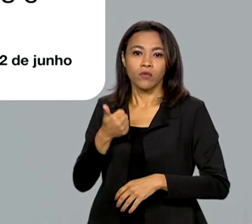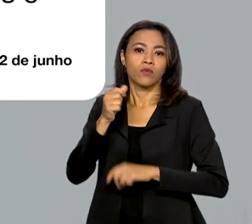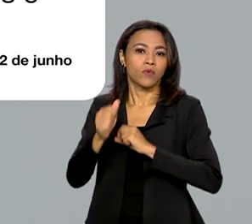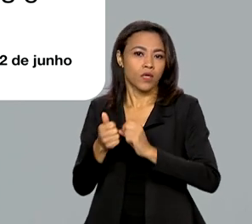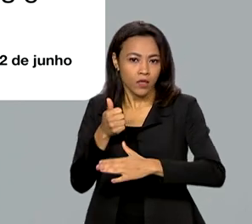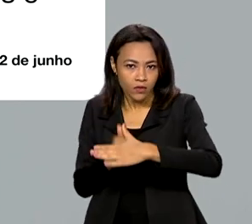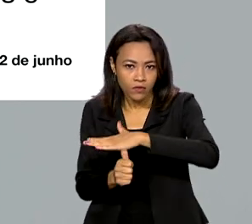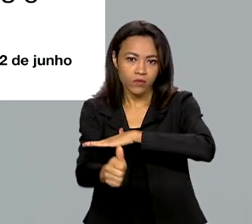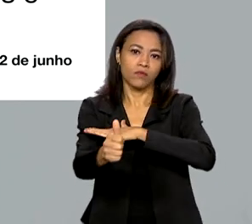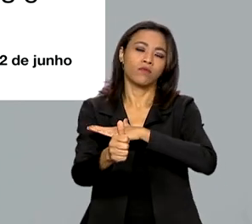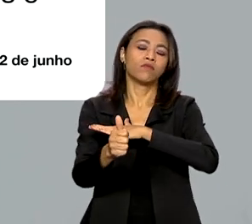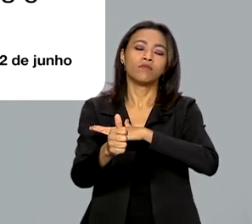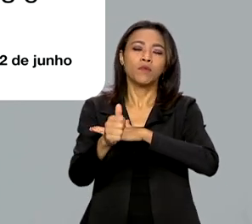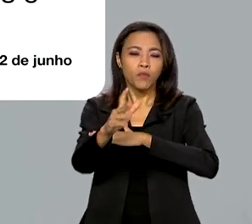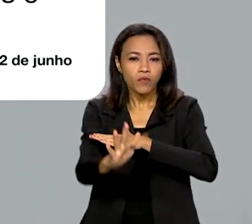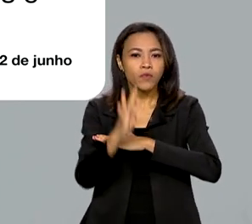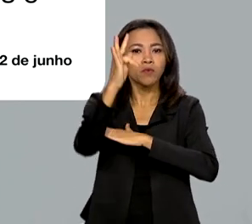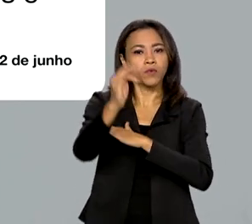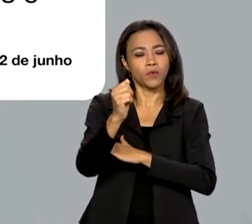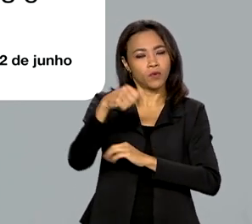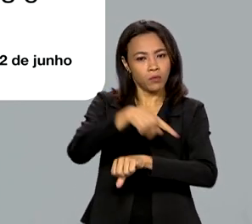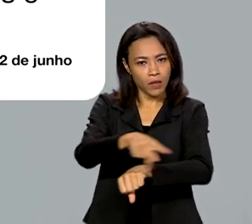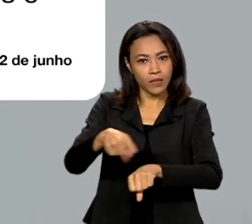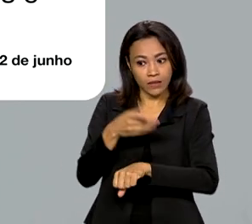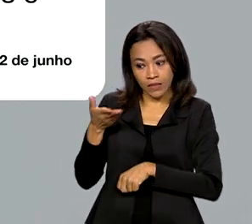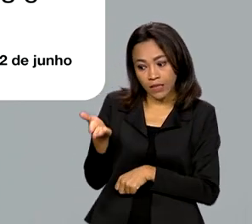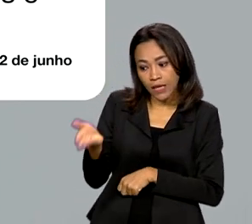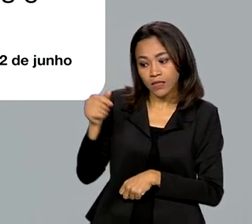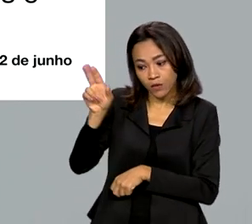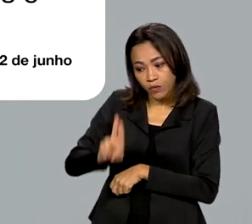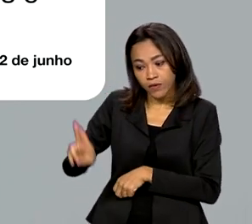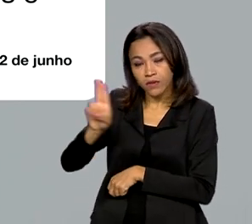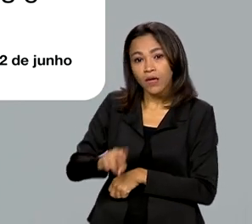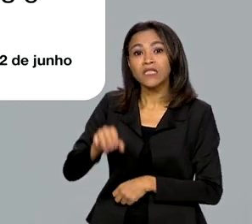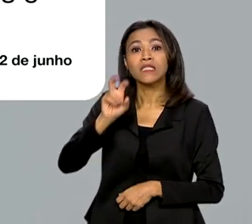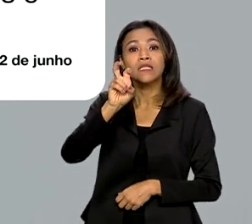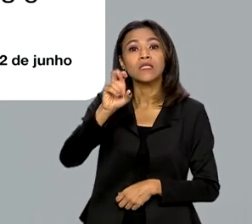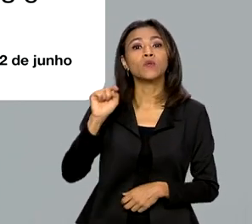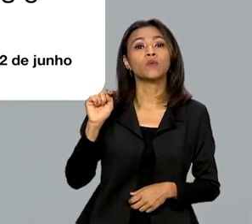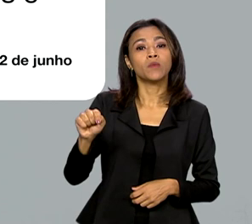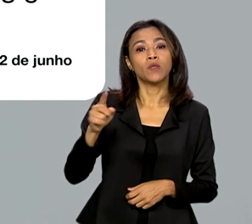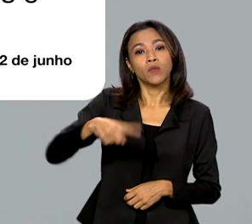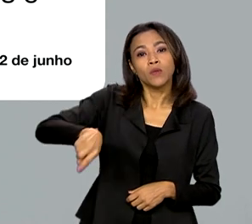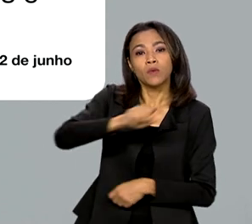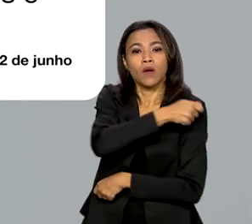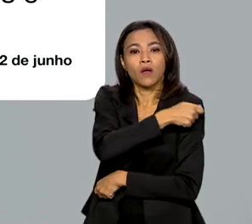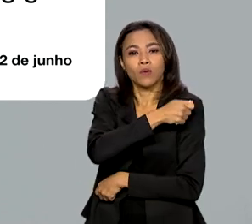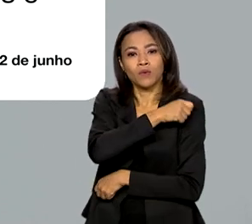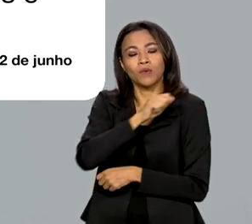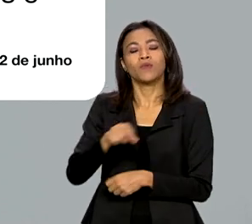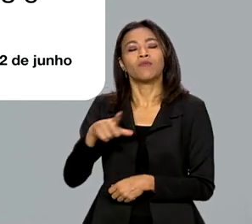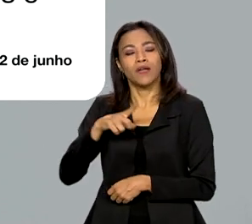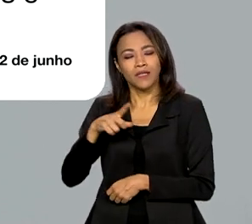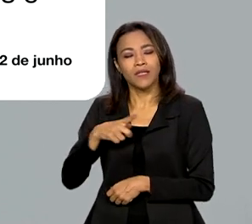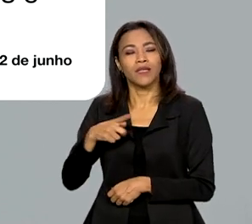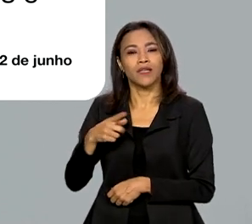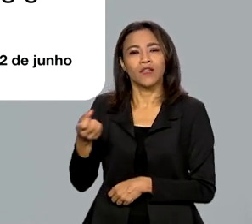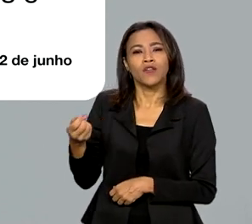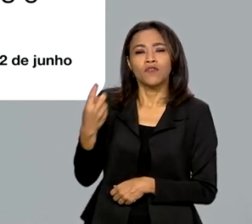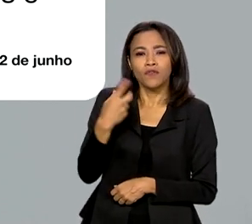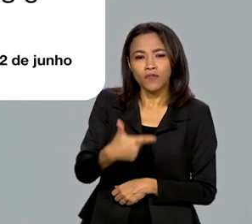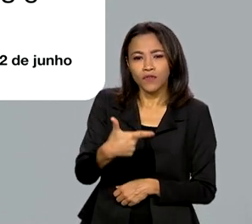para o futuro do país. E que na Universidade do ABC, 5 mil alunos são beneficiados com 22 novos